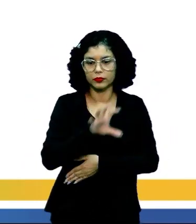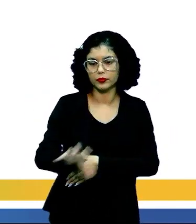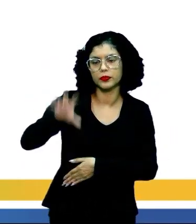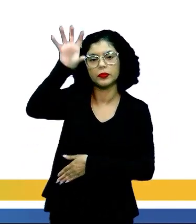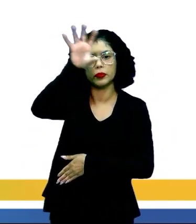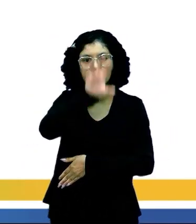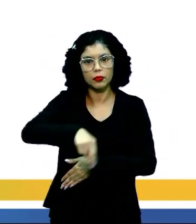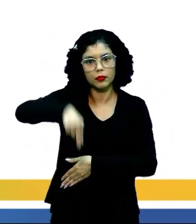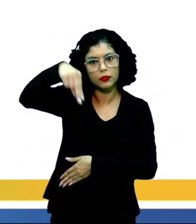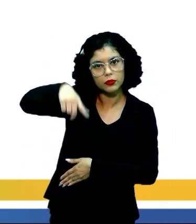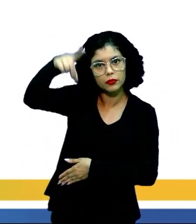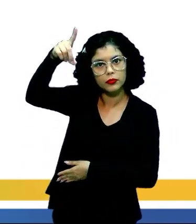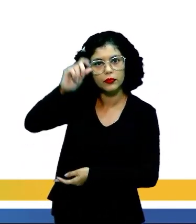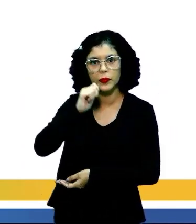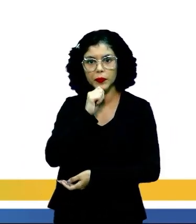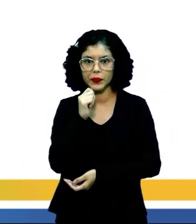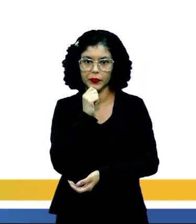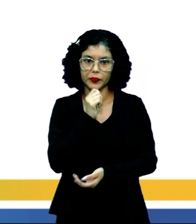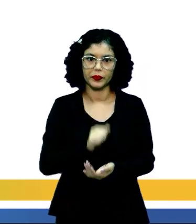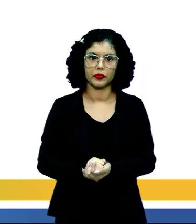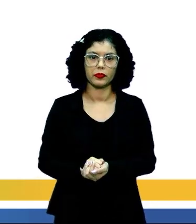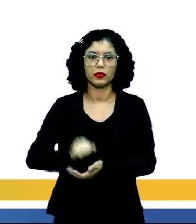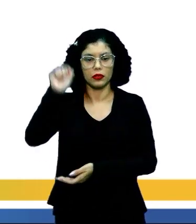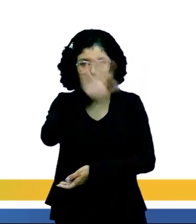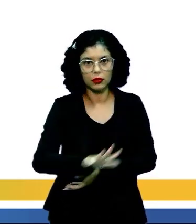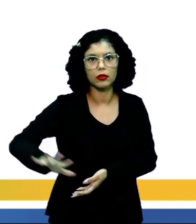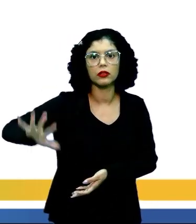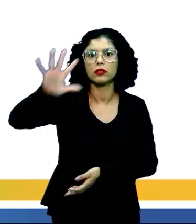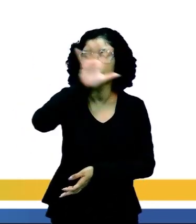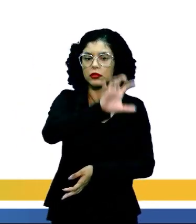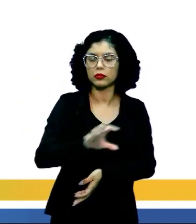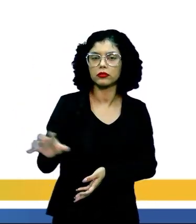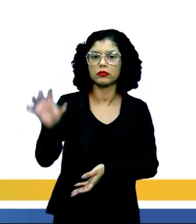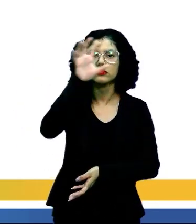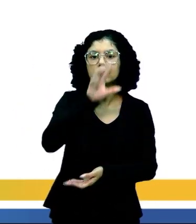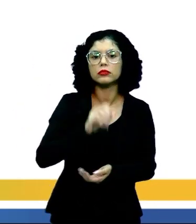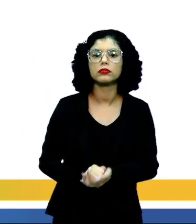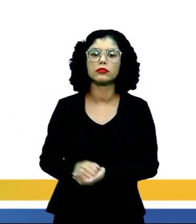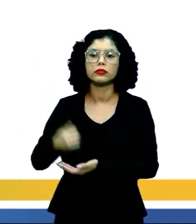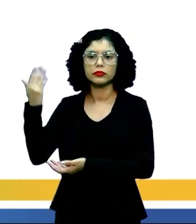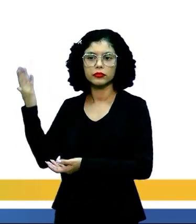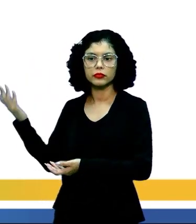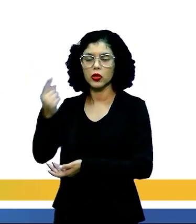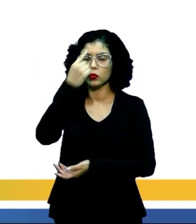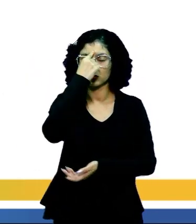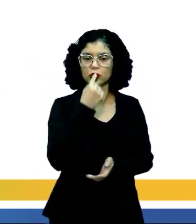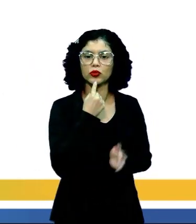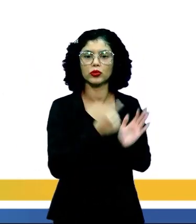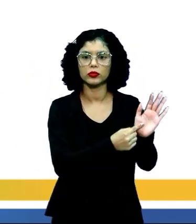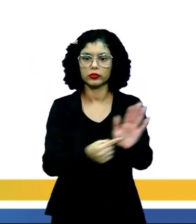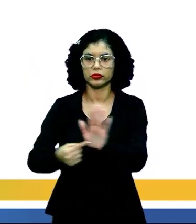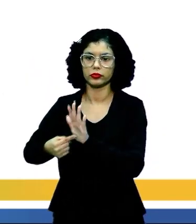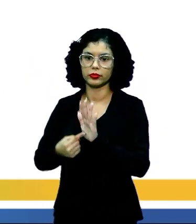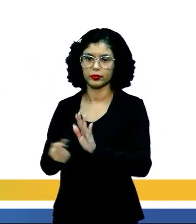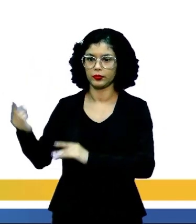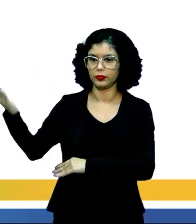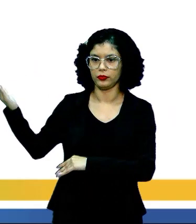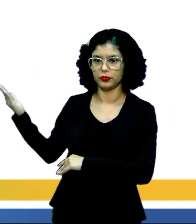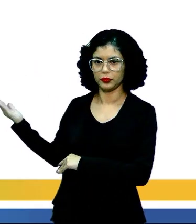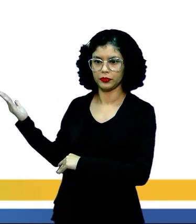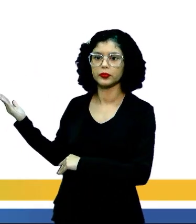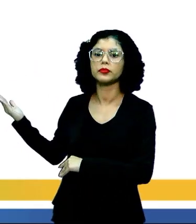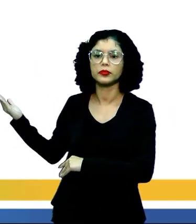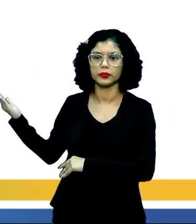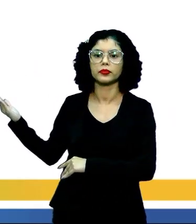nordeste, o chamado regionalismo. Destaquei aí no canto, a capa do livro Os Sertões, do